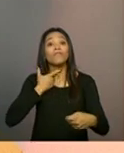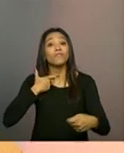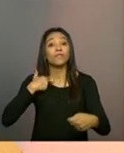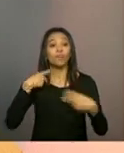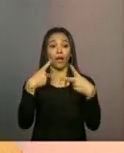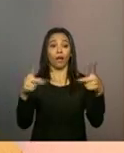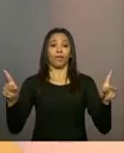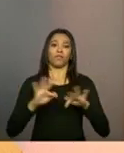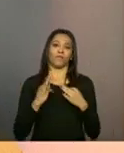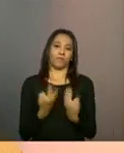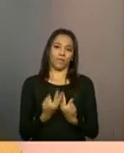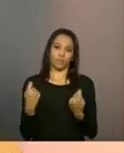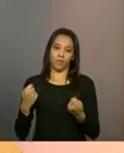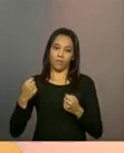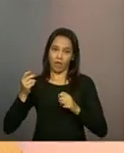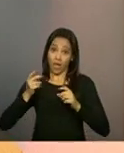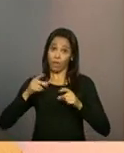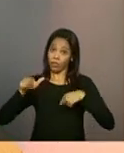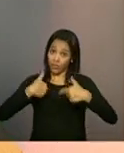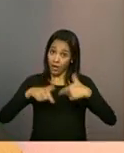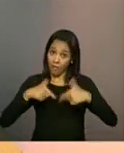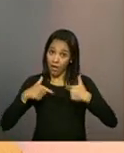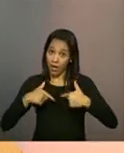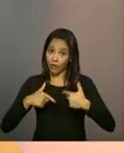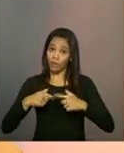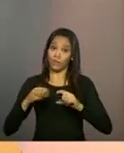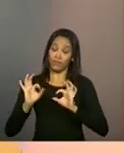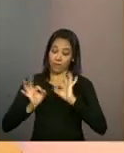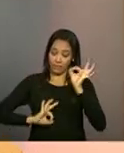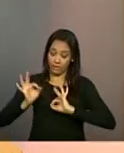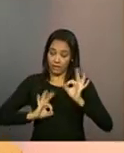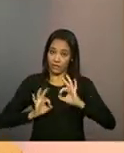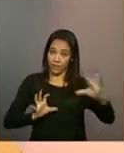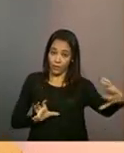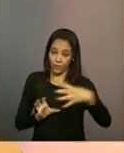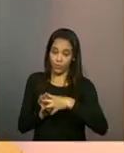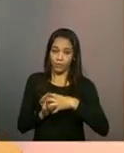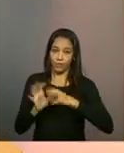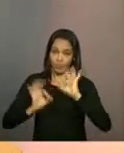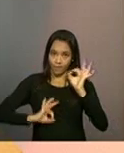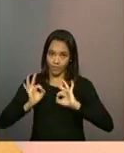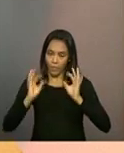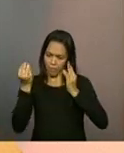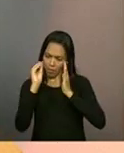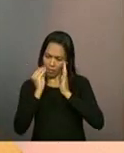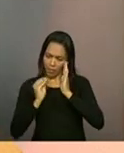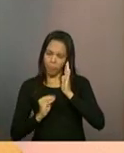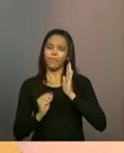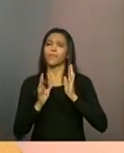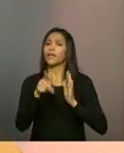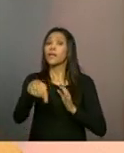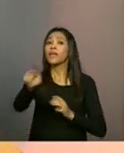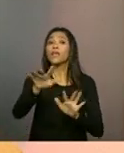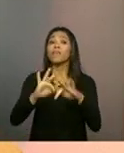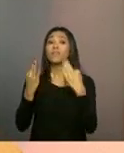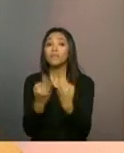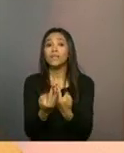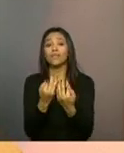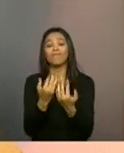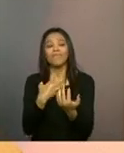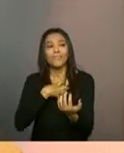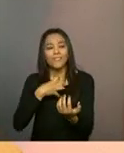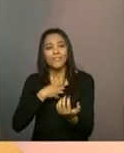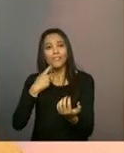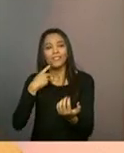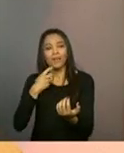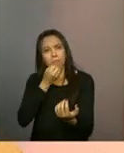é um trabalho construído conjuntamente. Então, o mais importante é que a família, como a Fabiana já disse, possa se identificar com